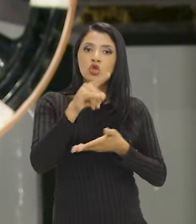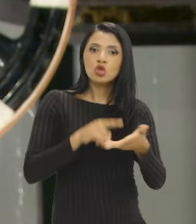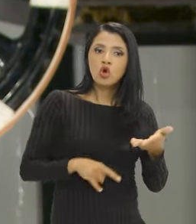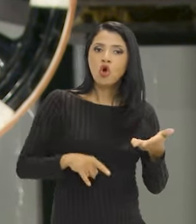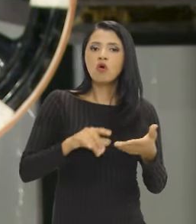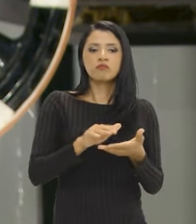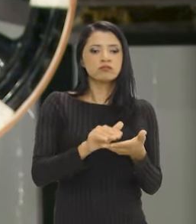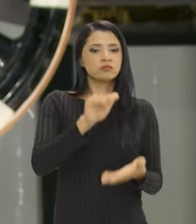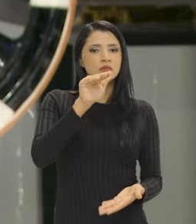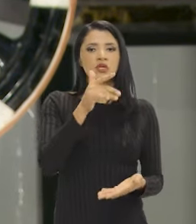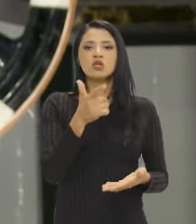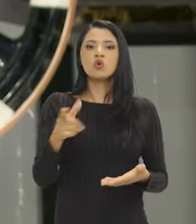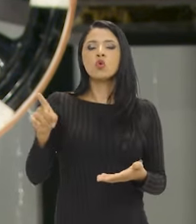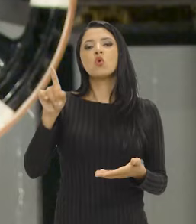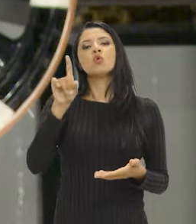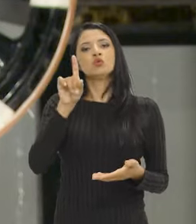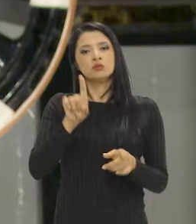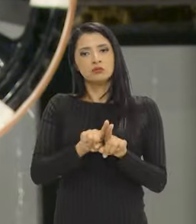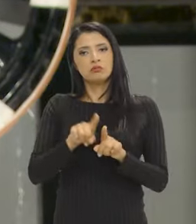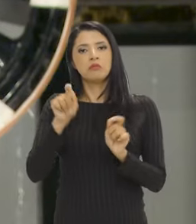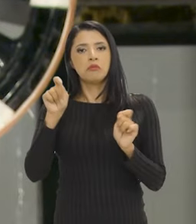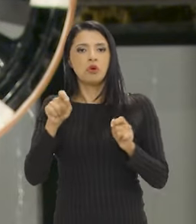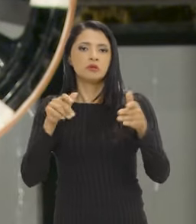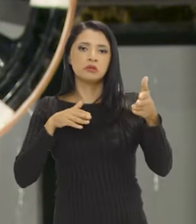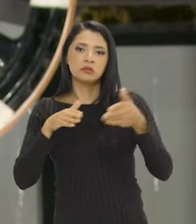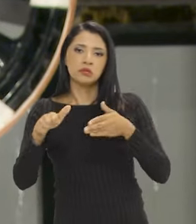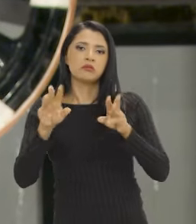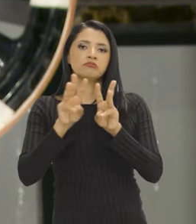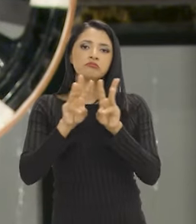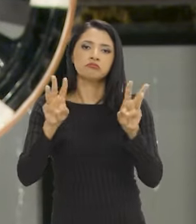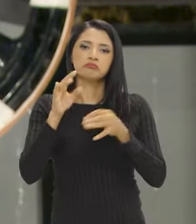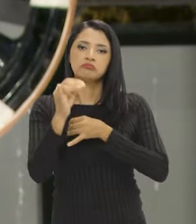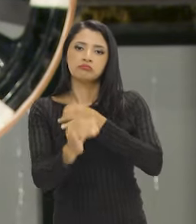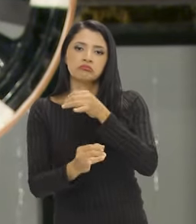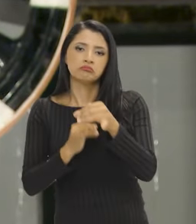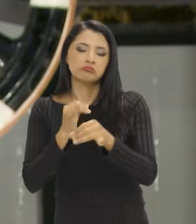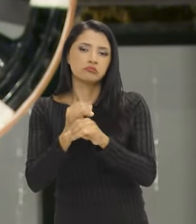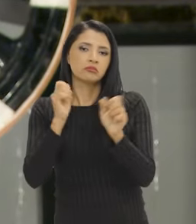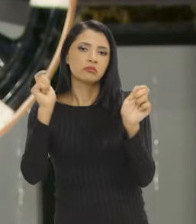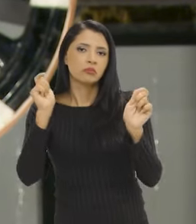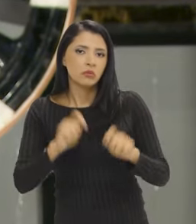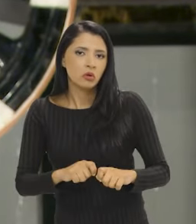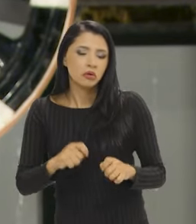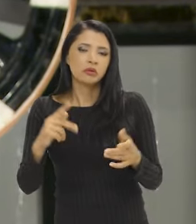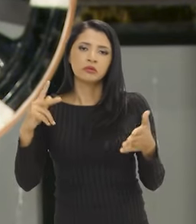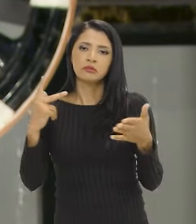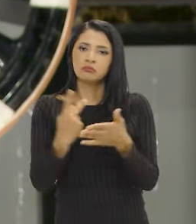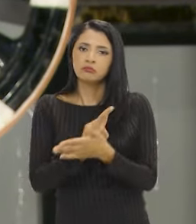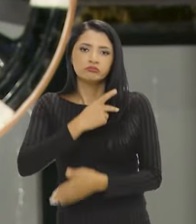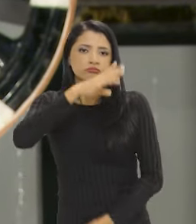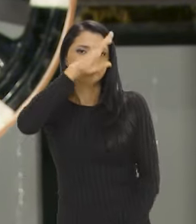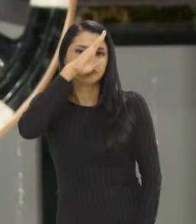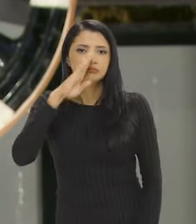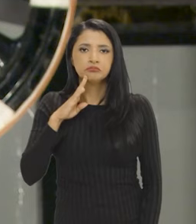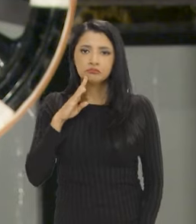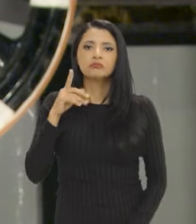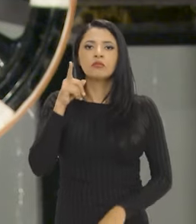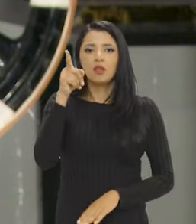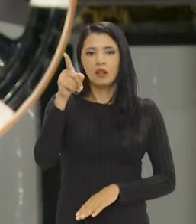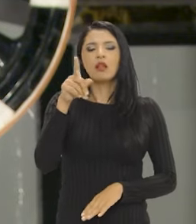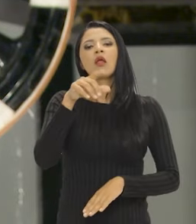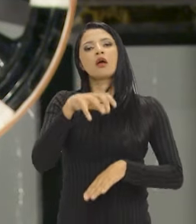dos documentos nesse outro suporte, que pode ser acessado via internet e que acontece de forma